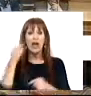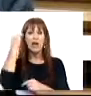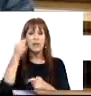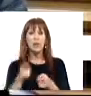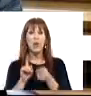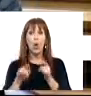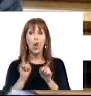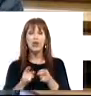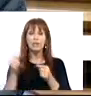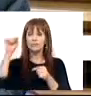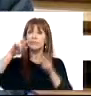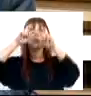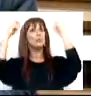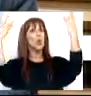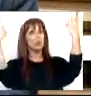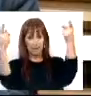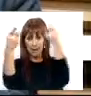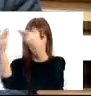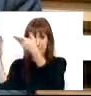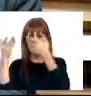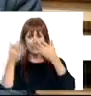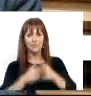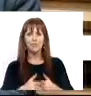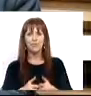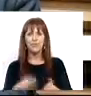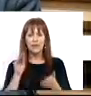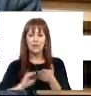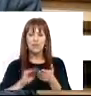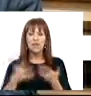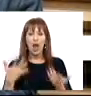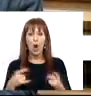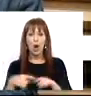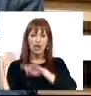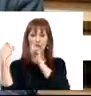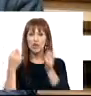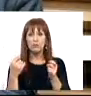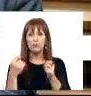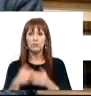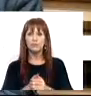especial aqueles que hoje estão aqui connosco. A petição que agora estamos